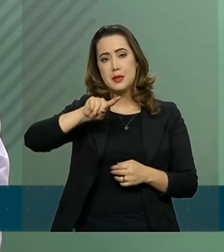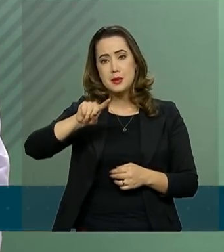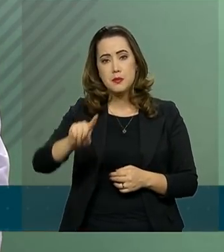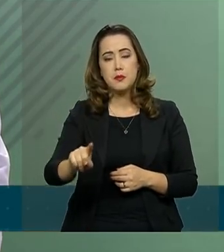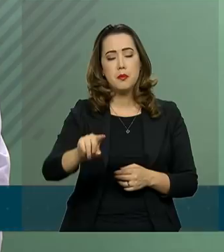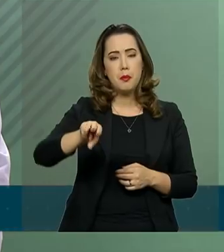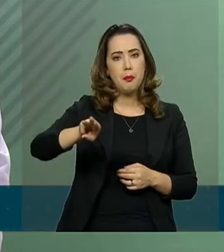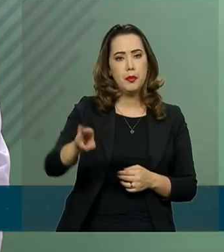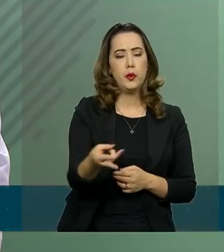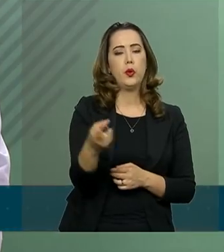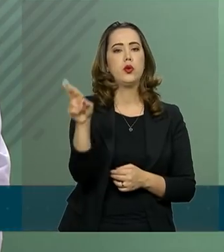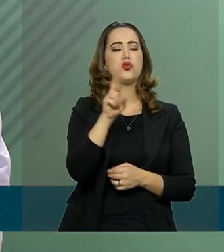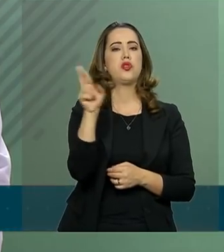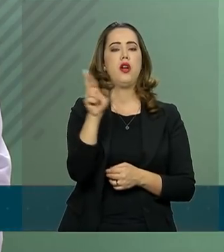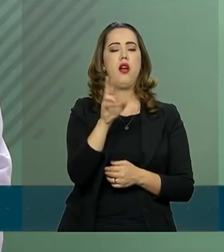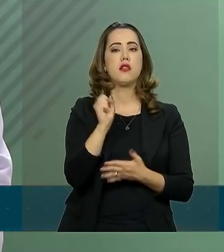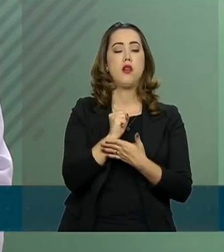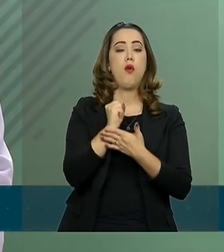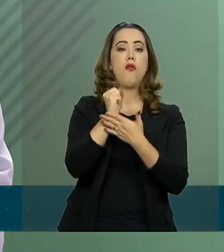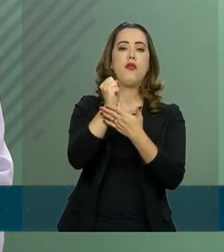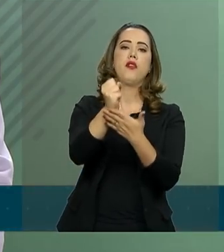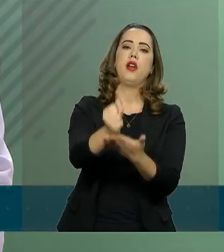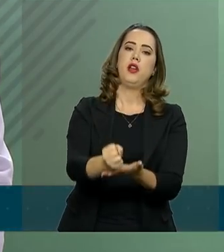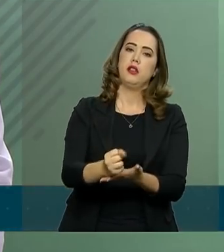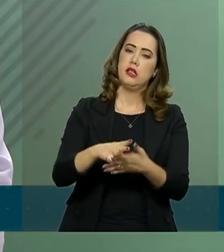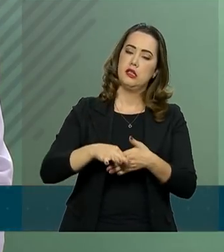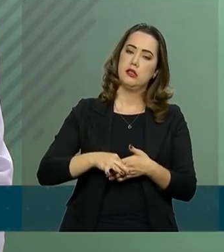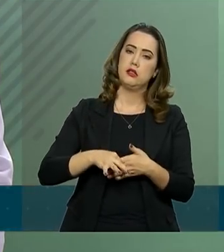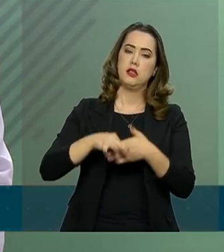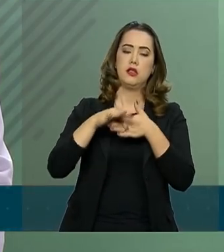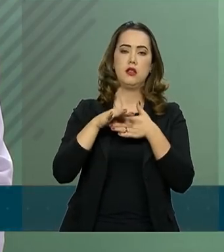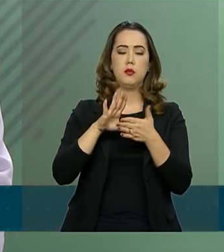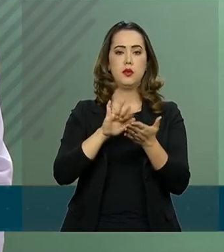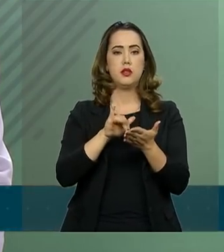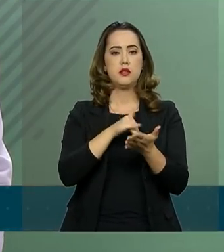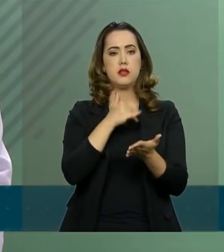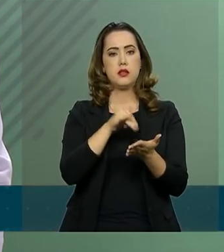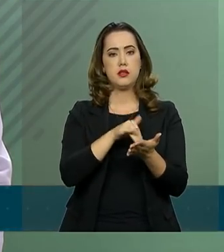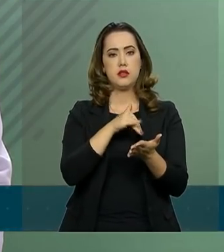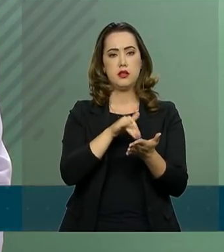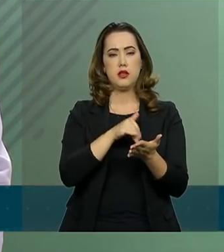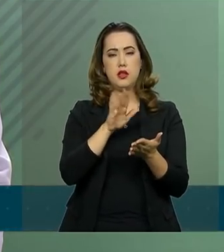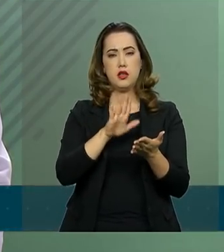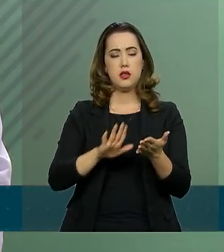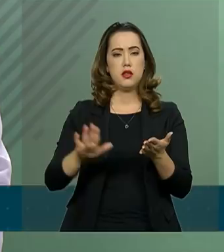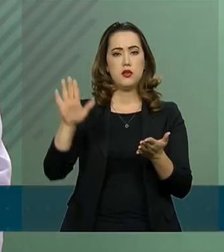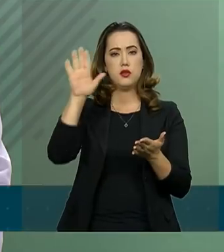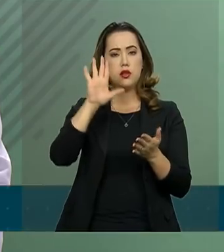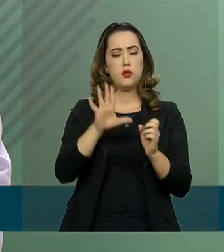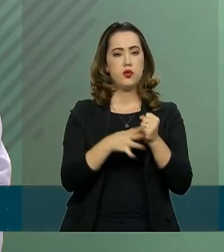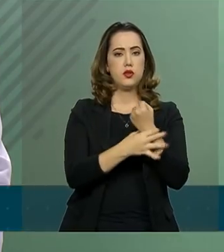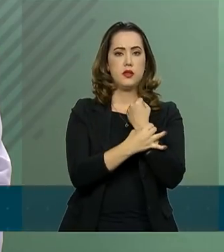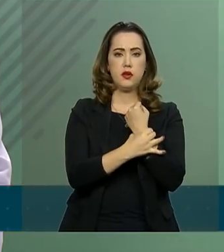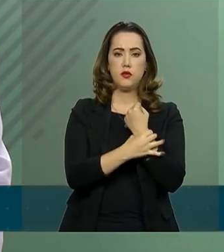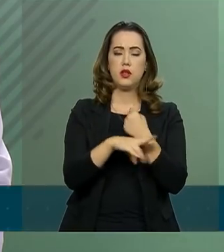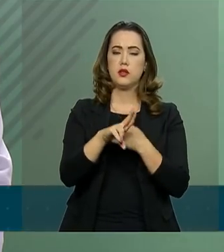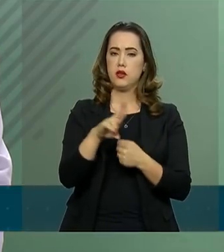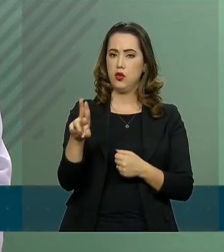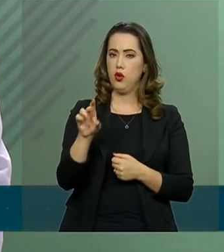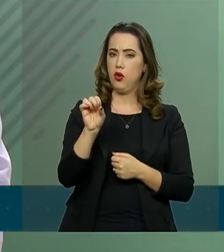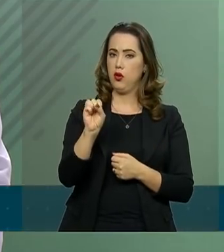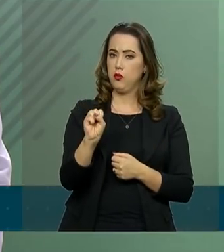A doação, coordenada pela Secretaria Nacional de Segurança Pública, SENASP,